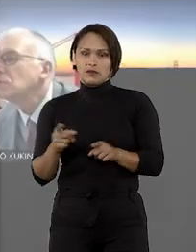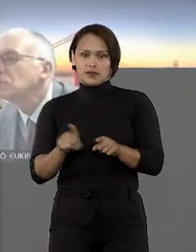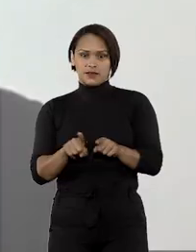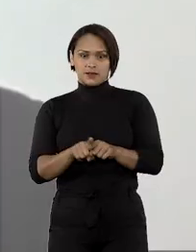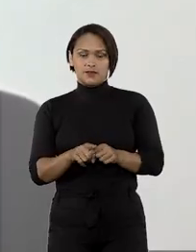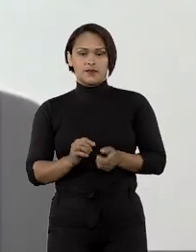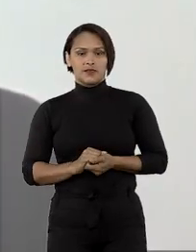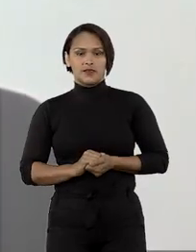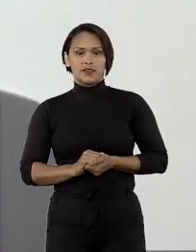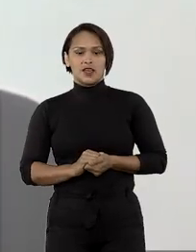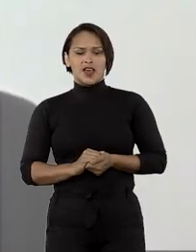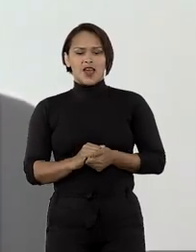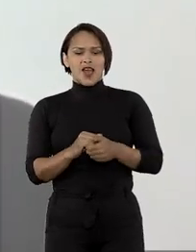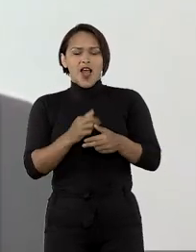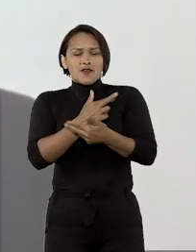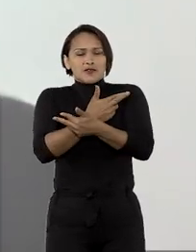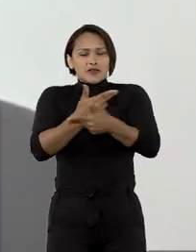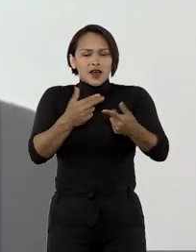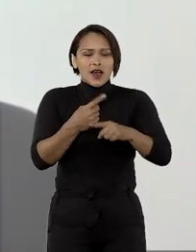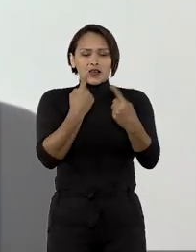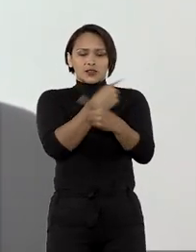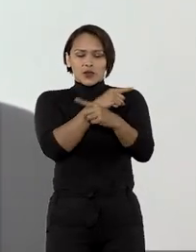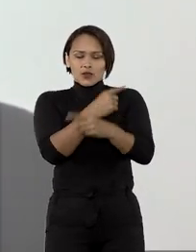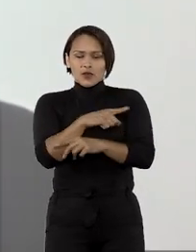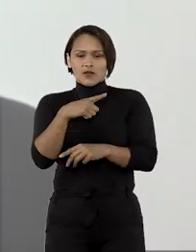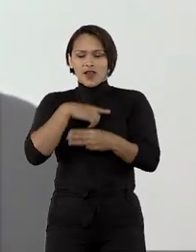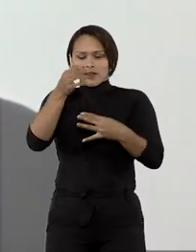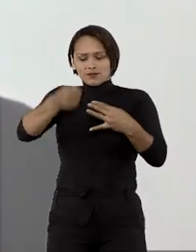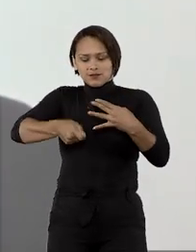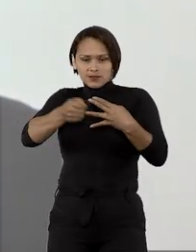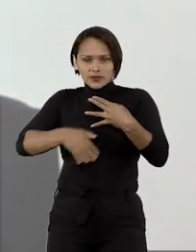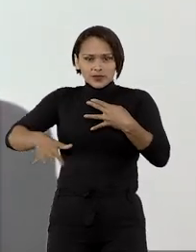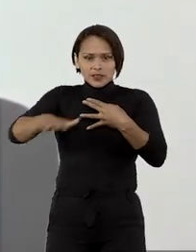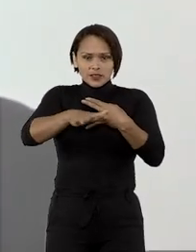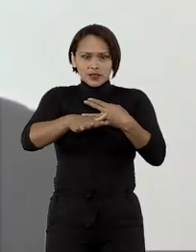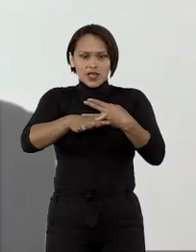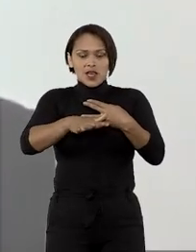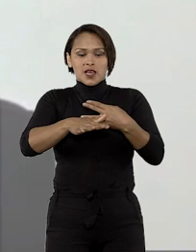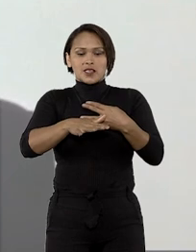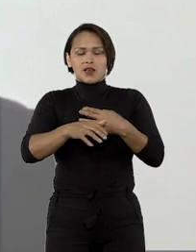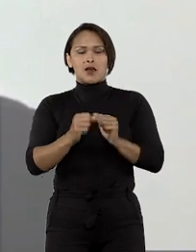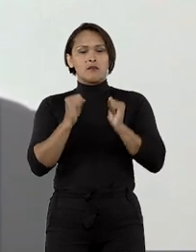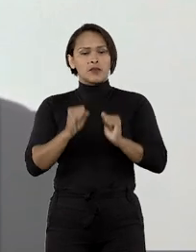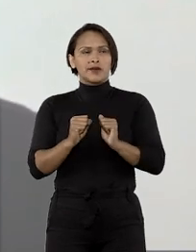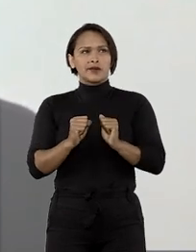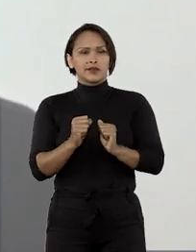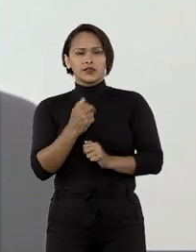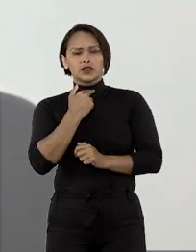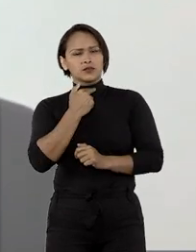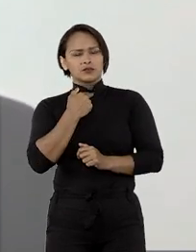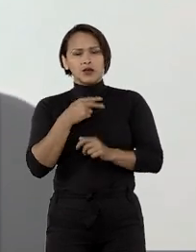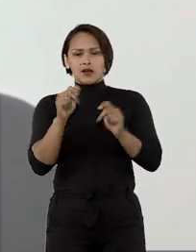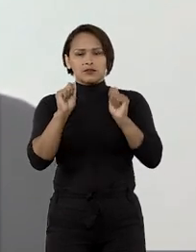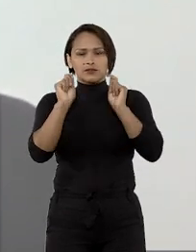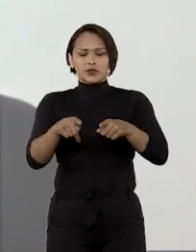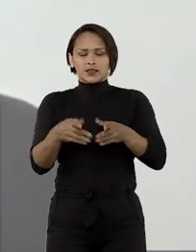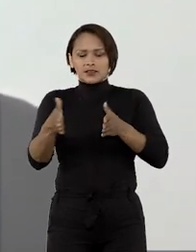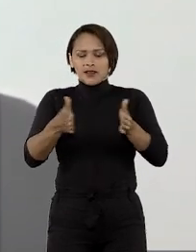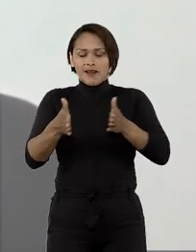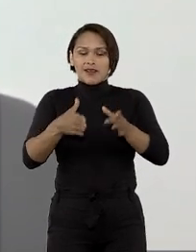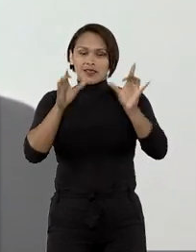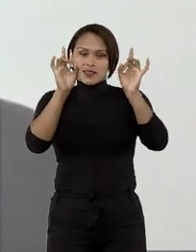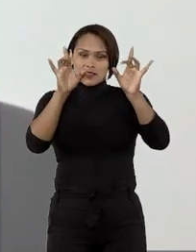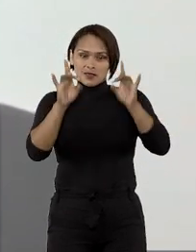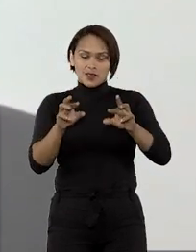física. Havia muita controvérsia na jurisprudência se o vigilante poderia ou não se aposentar dentro dessa